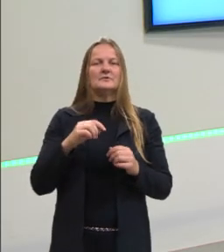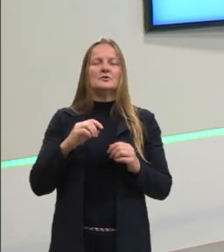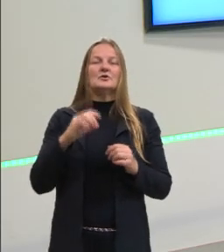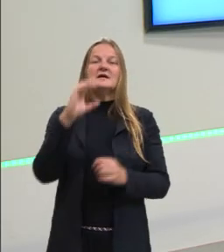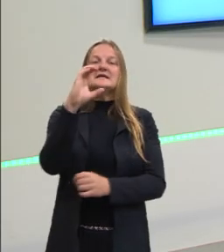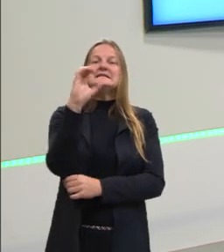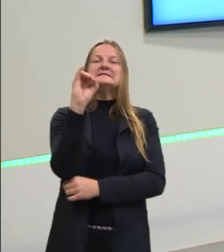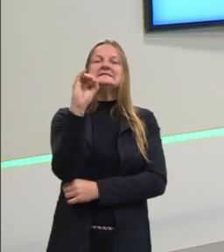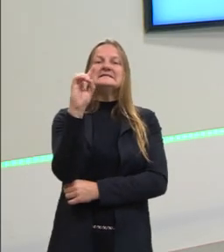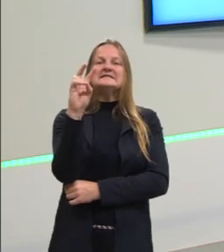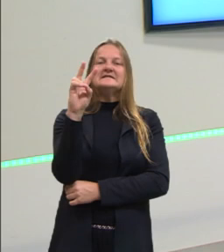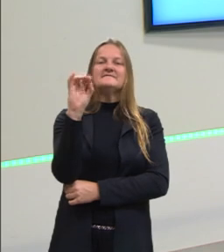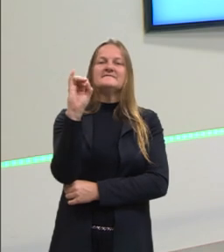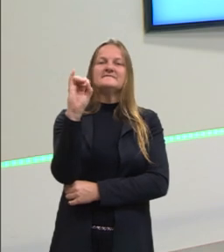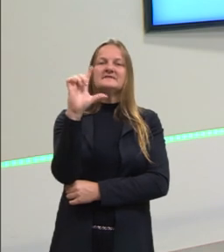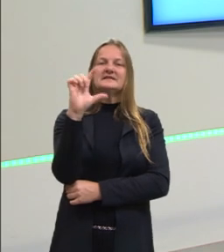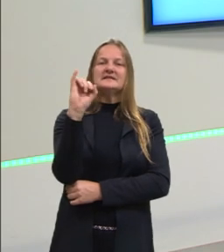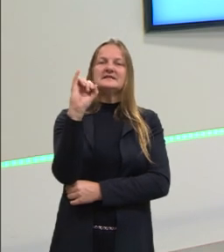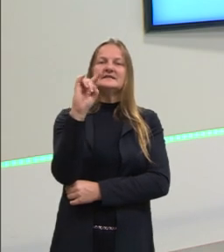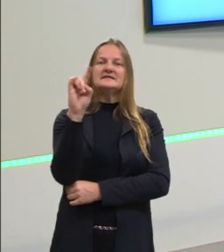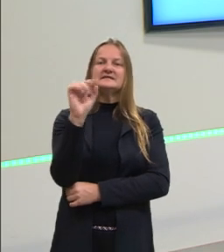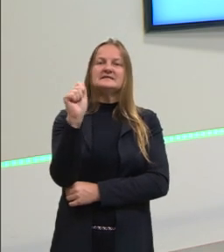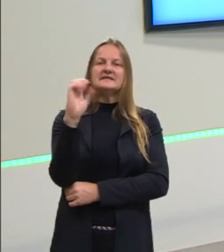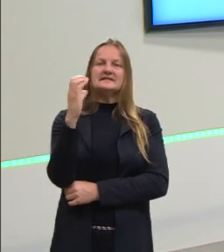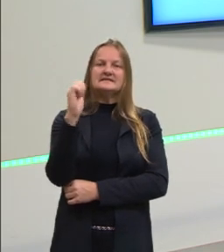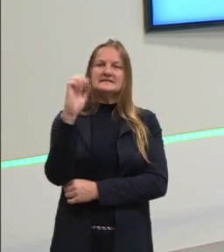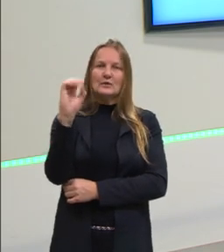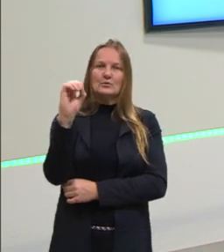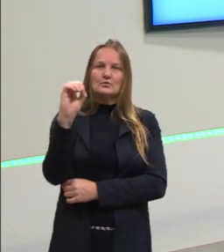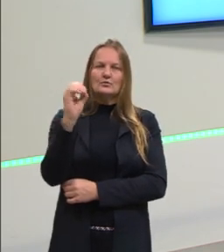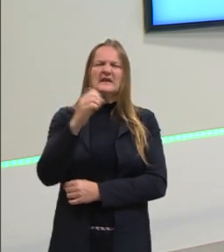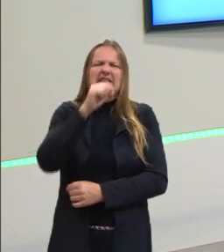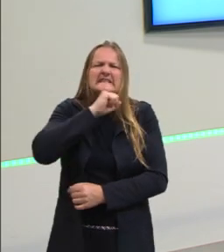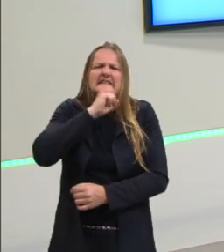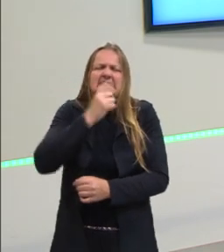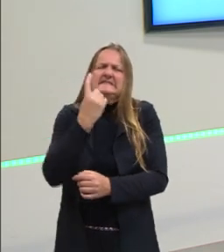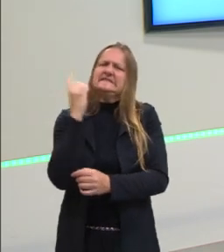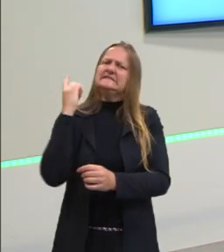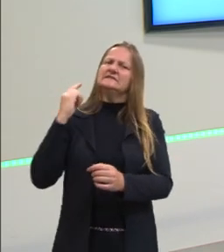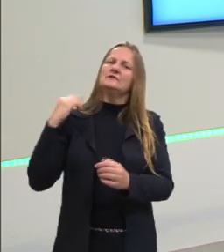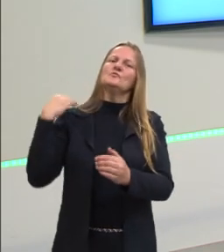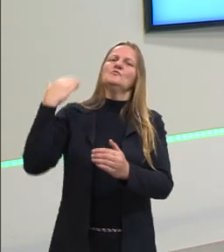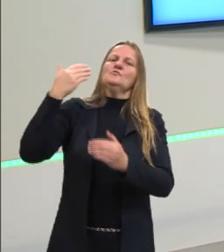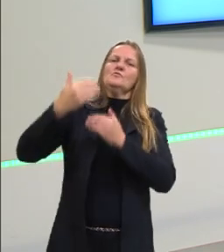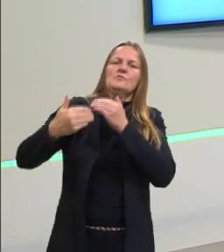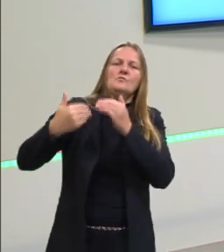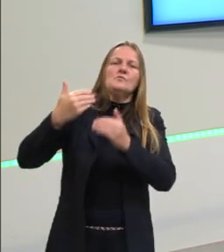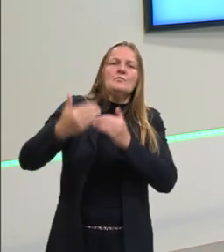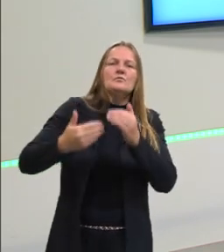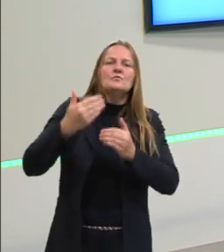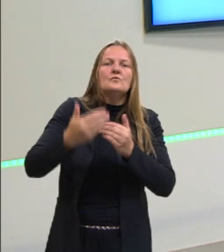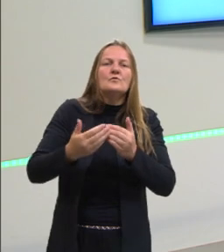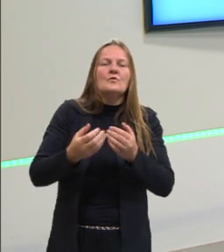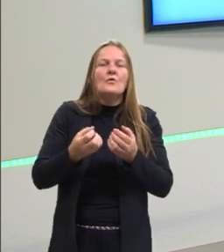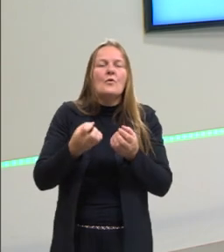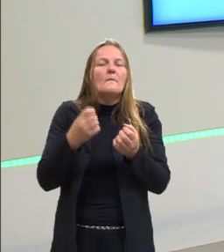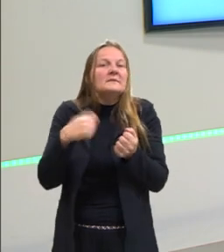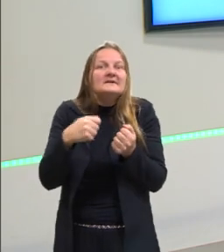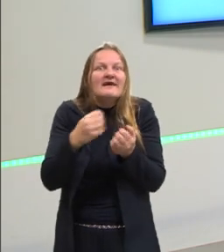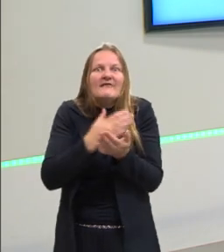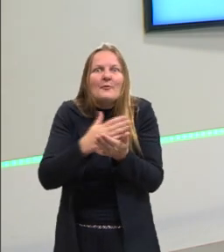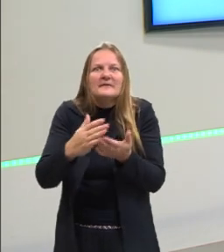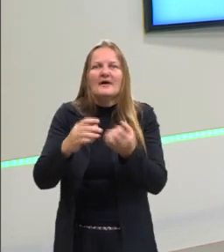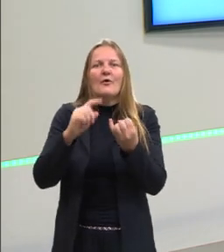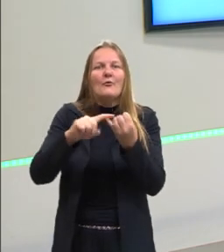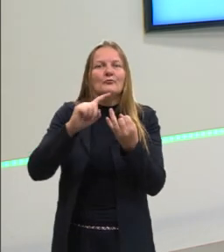primitivas que começaram, então, a se organizar socialmente e tinham a necessidade de contar, contar as coisas, contar,